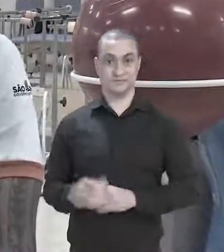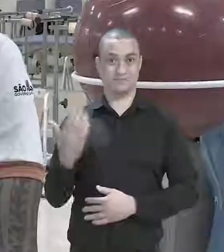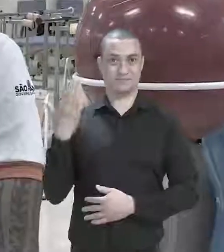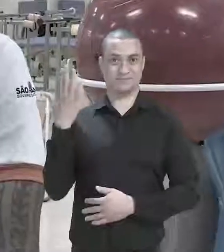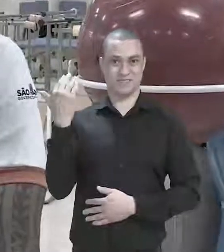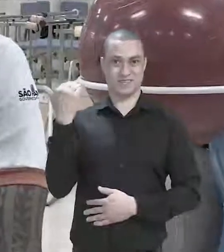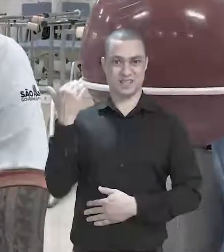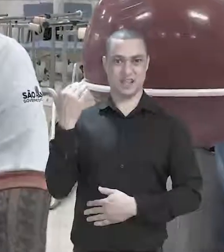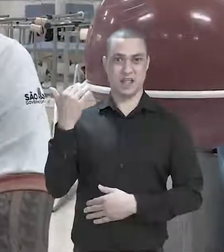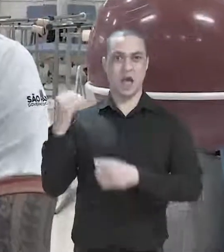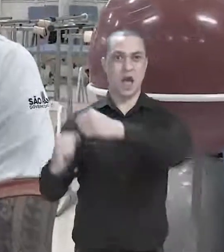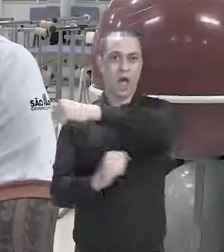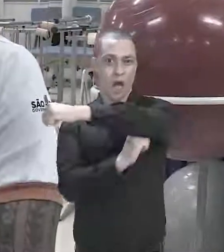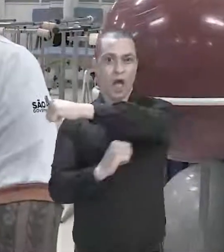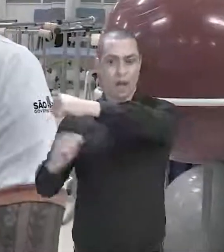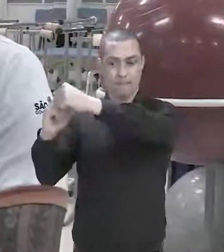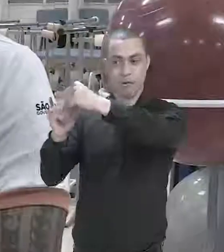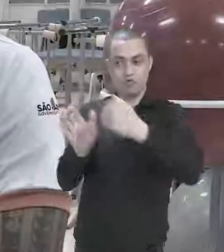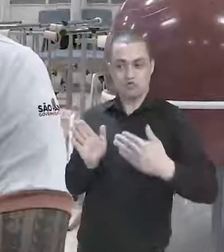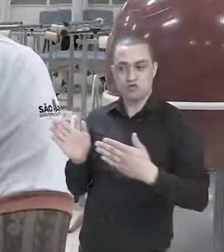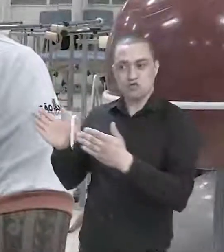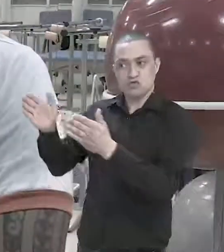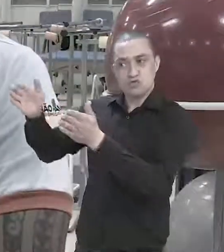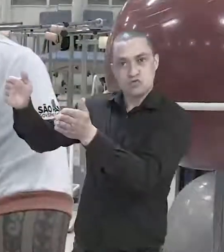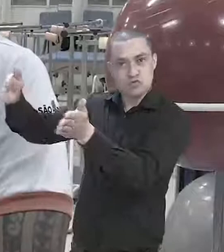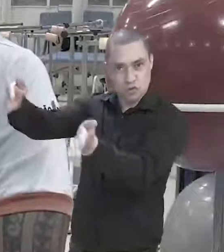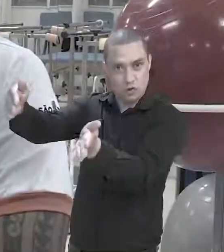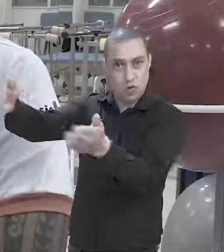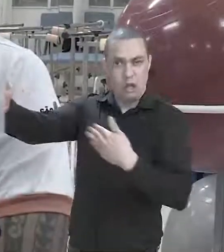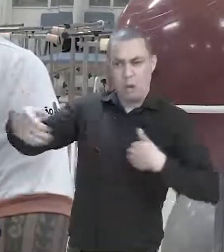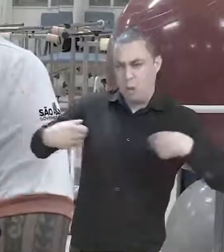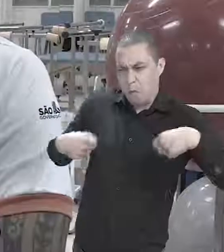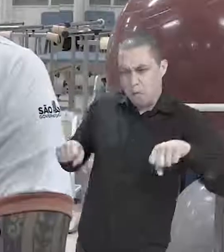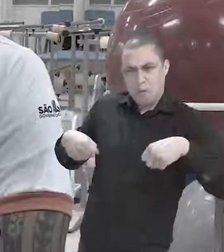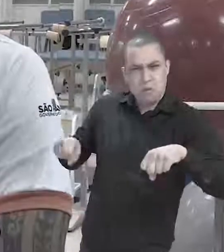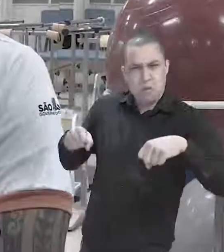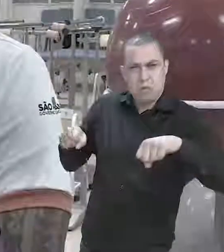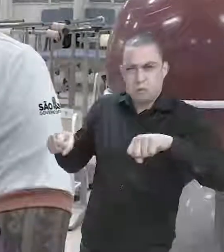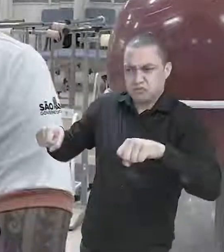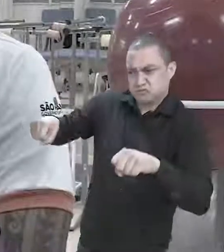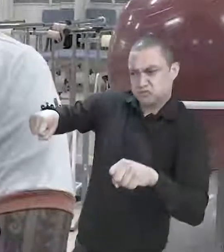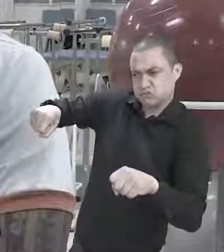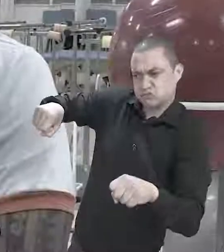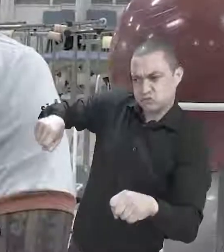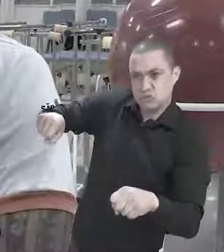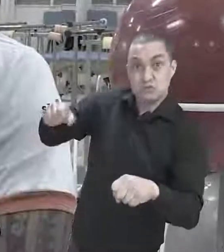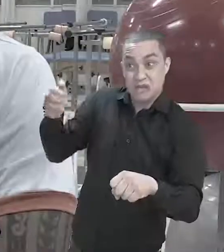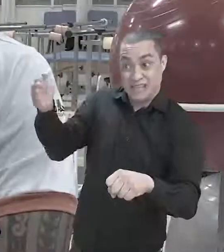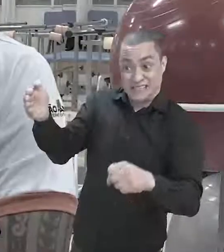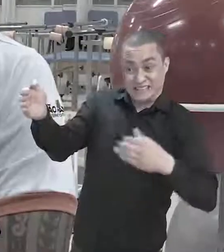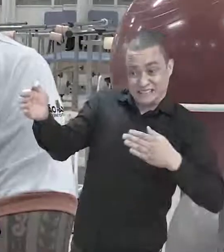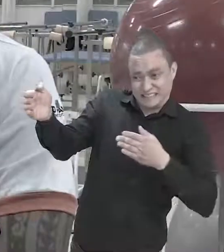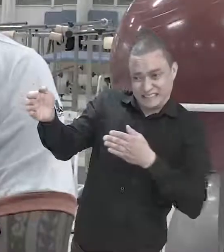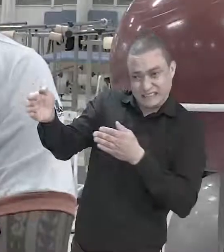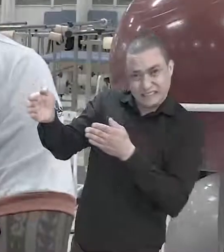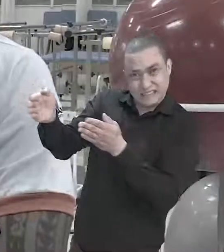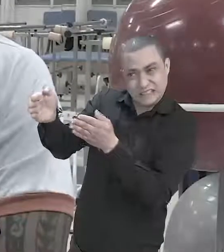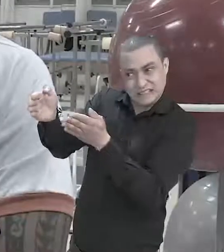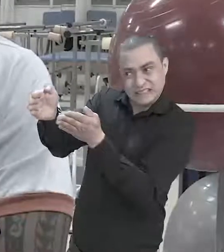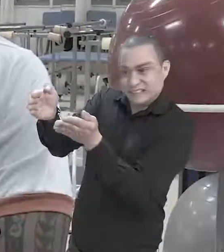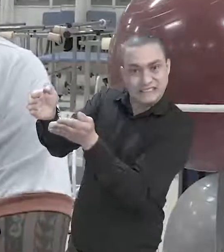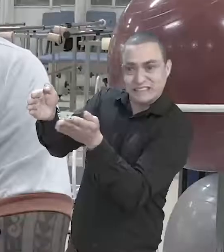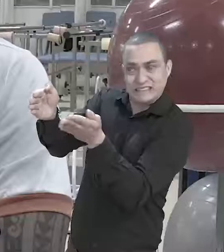trânsito, entrei em alta velocidade numa curva com a moto, caí